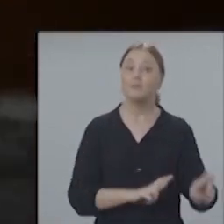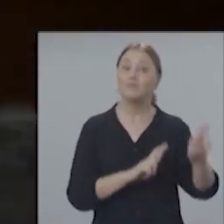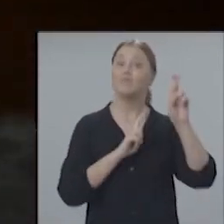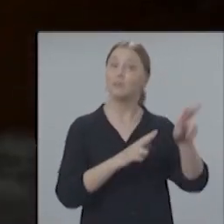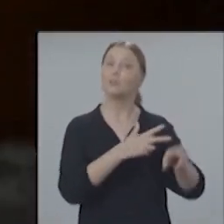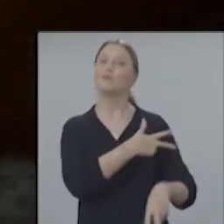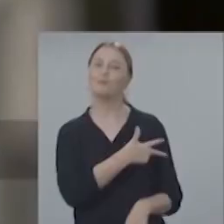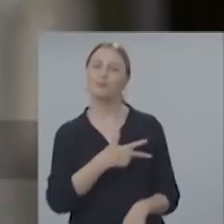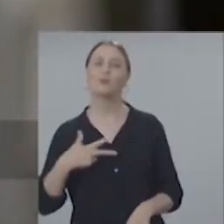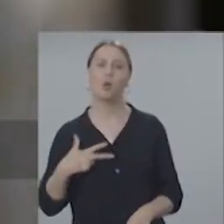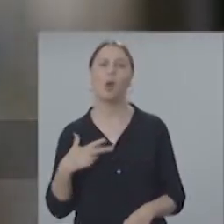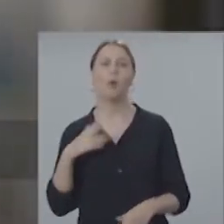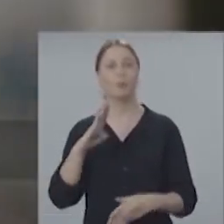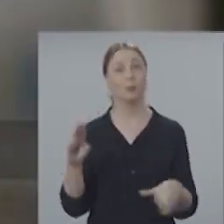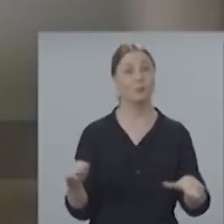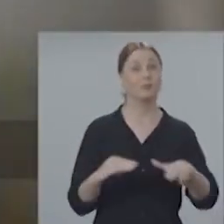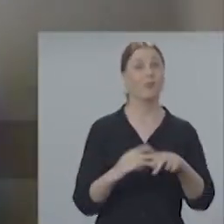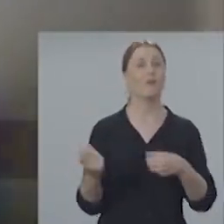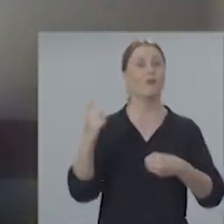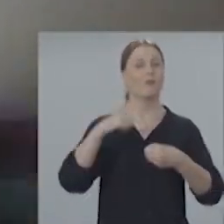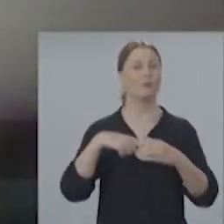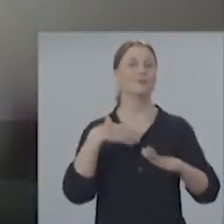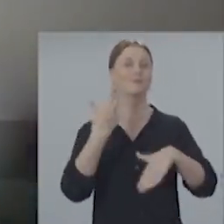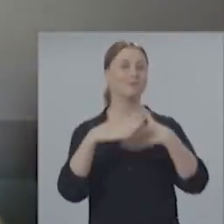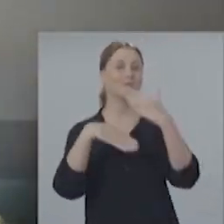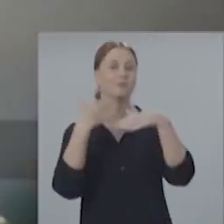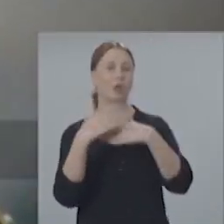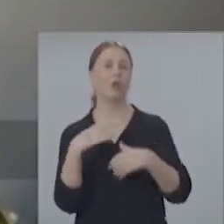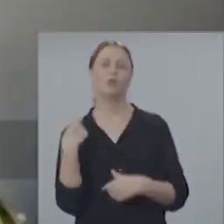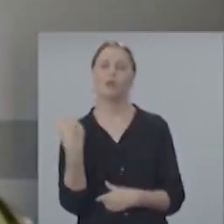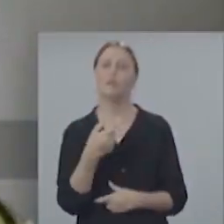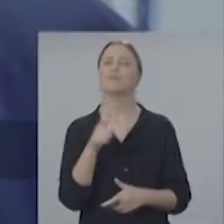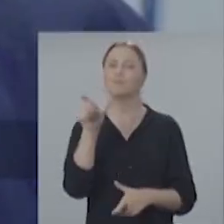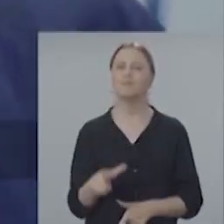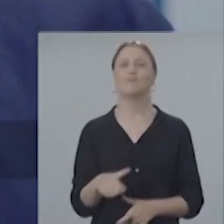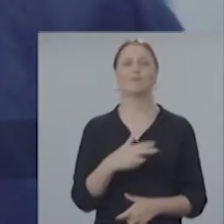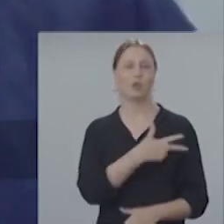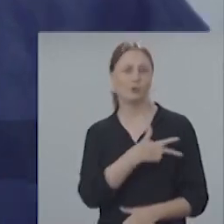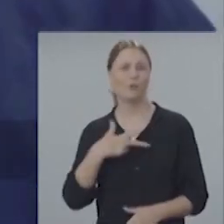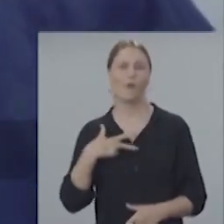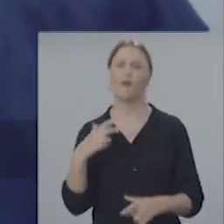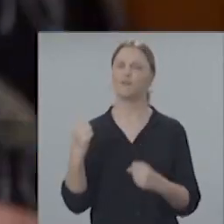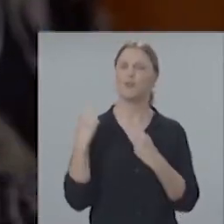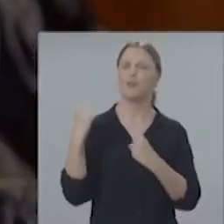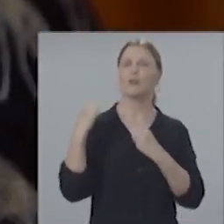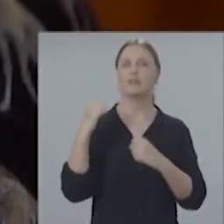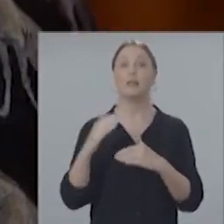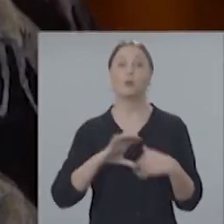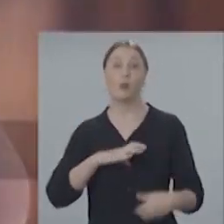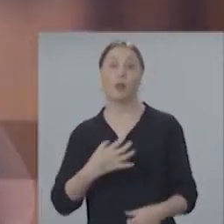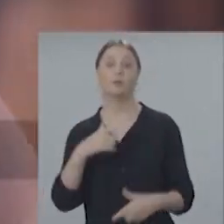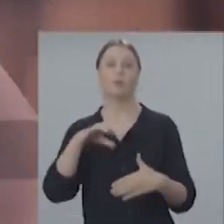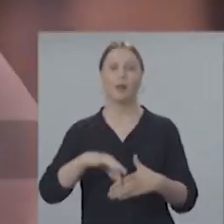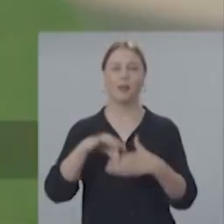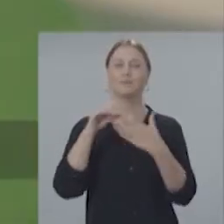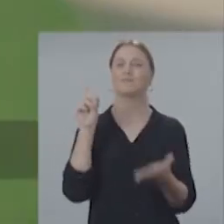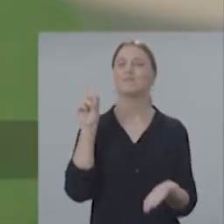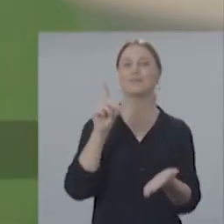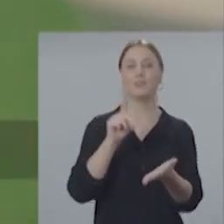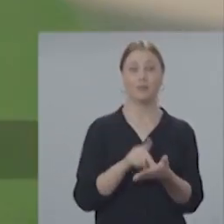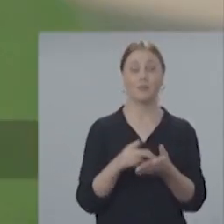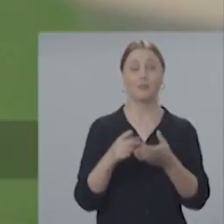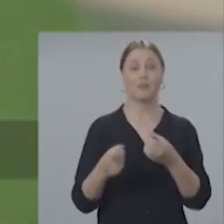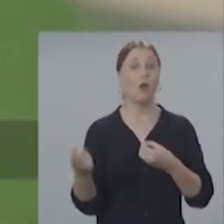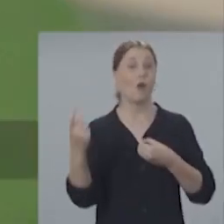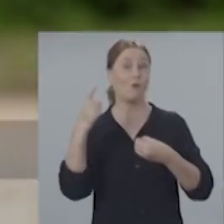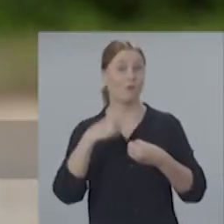A esperança tem nome, vamos voltar a crescer. A gente quer alguém com força e coragem, um líder de